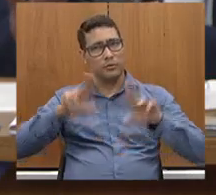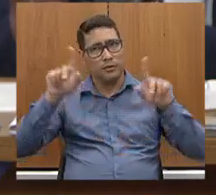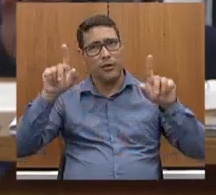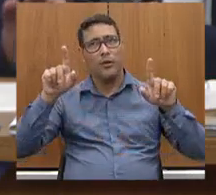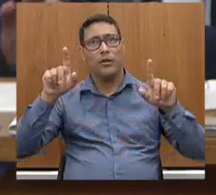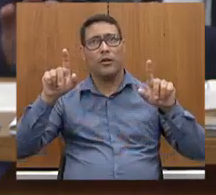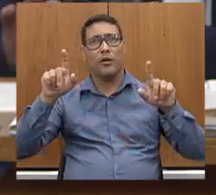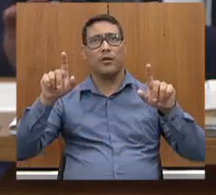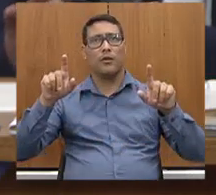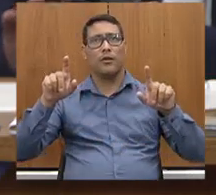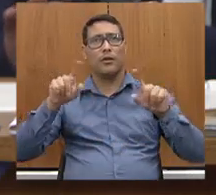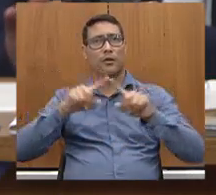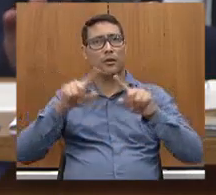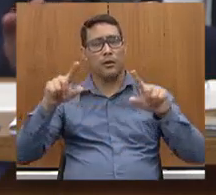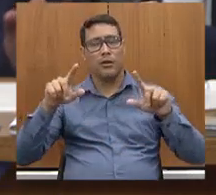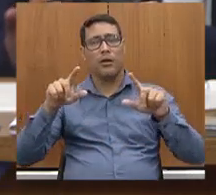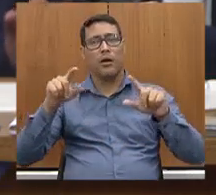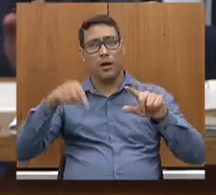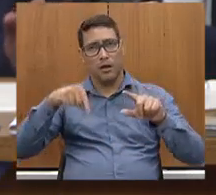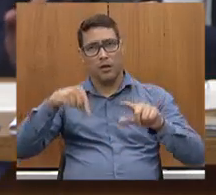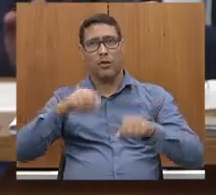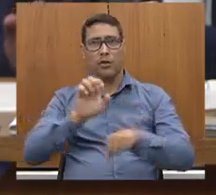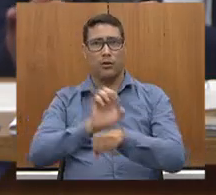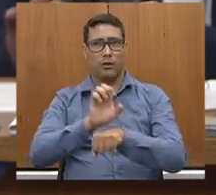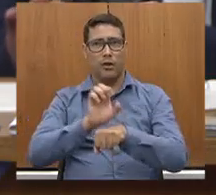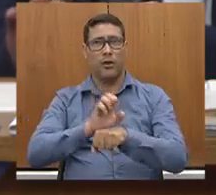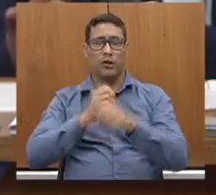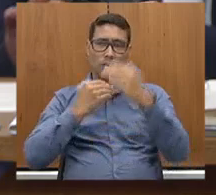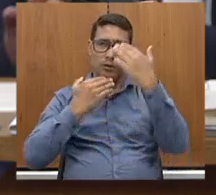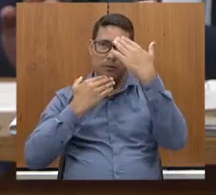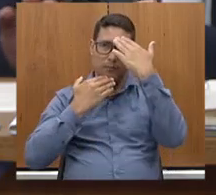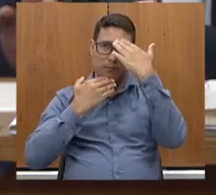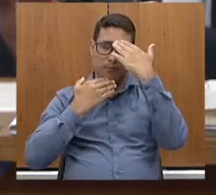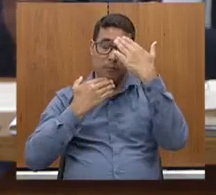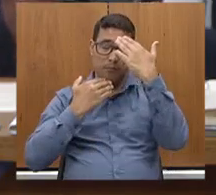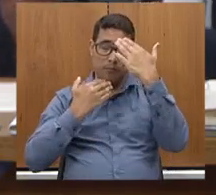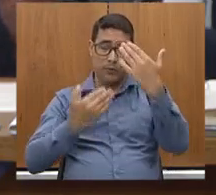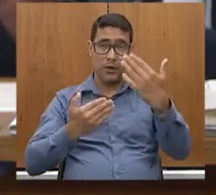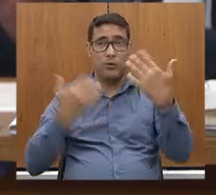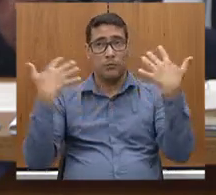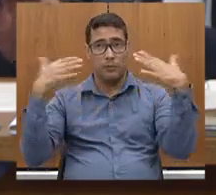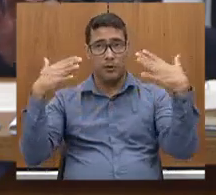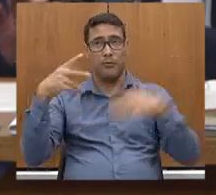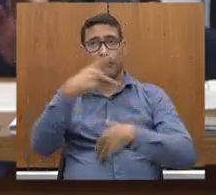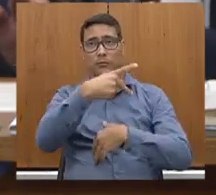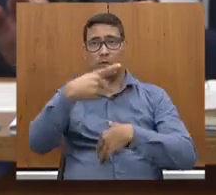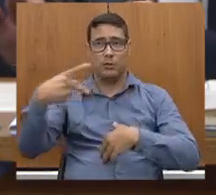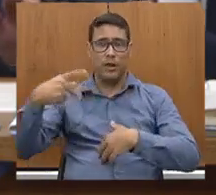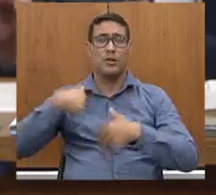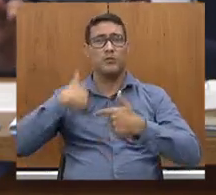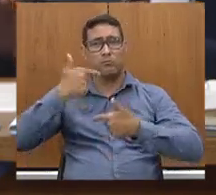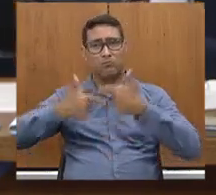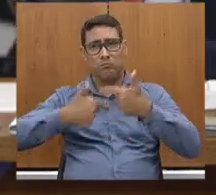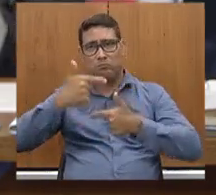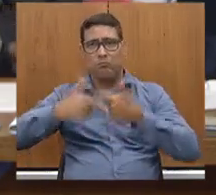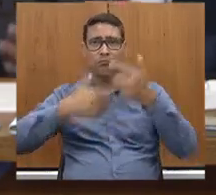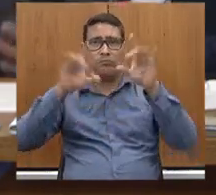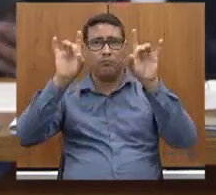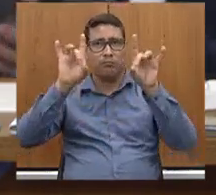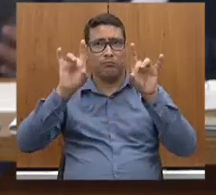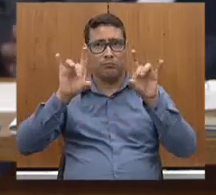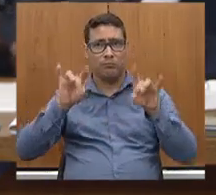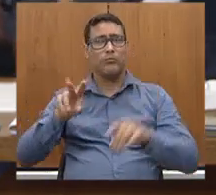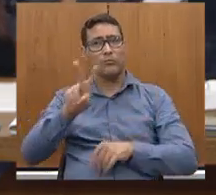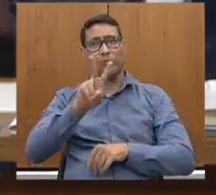faria a grande diferença para o nosso Estado. Parabéns, presidente, por esse trabalho excepcional que vai, com certeza, deixar a história na